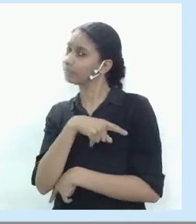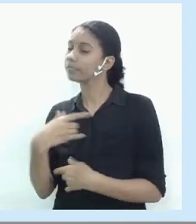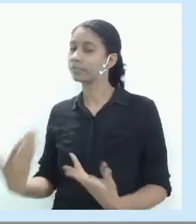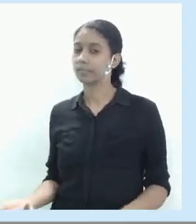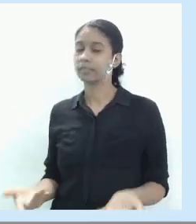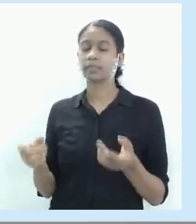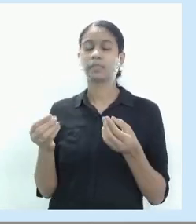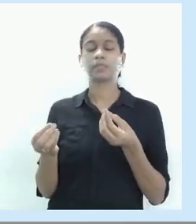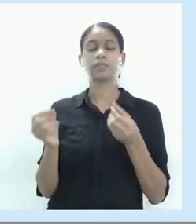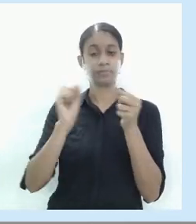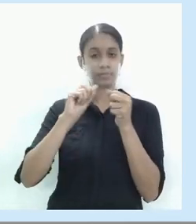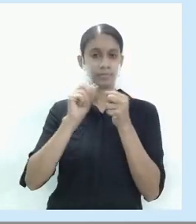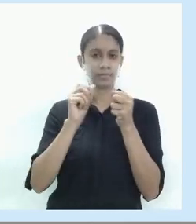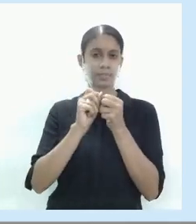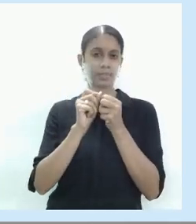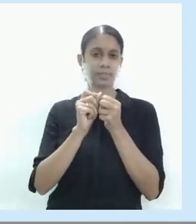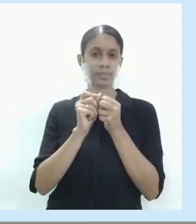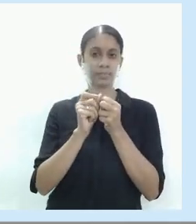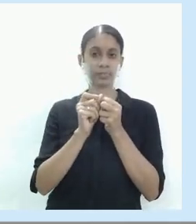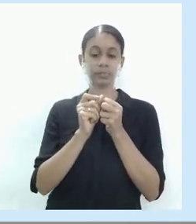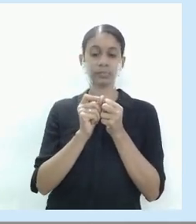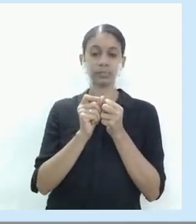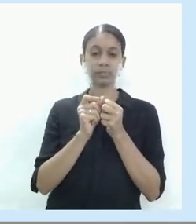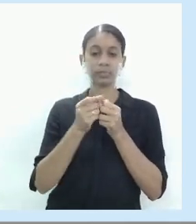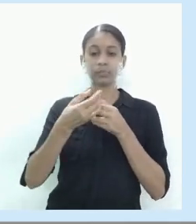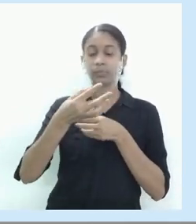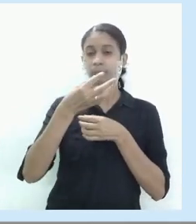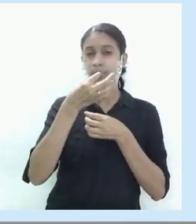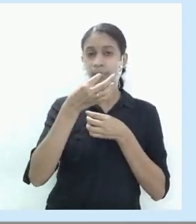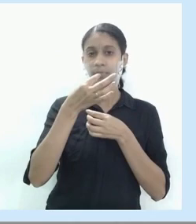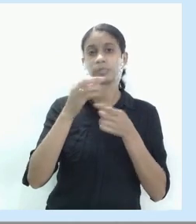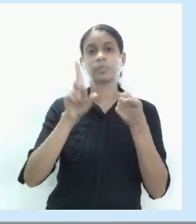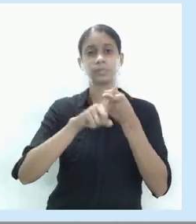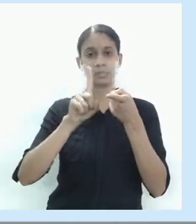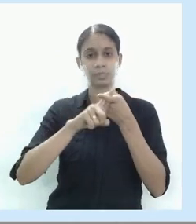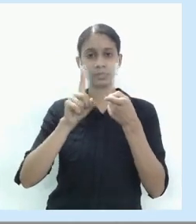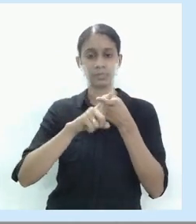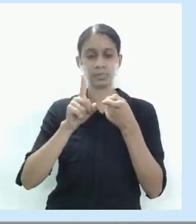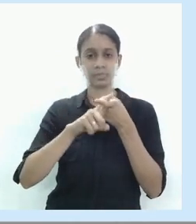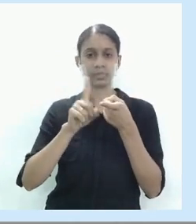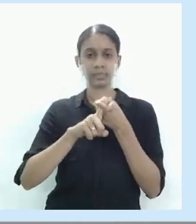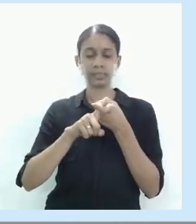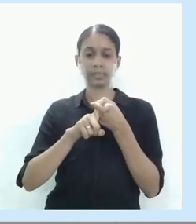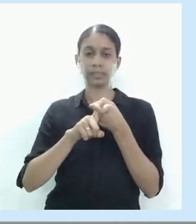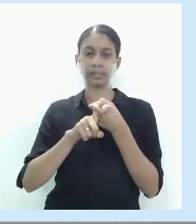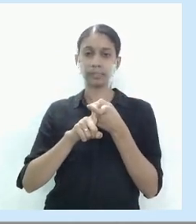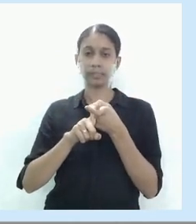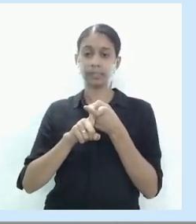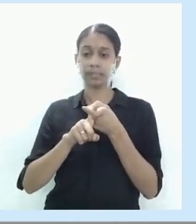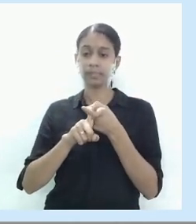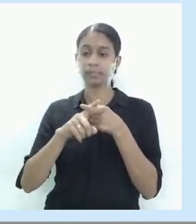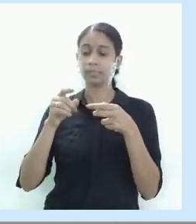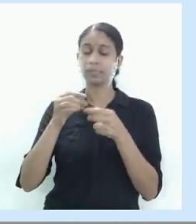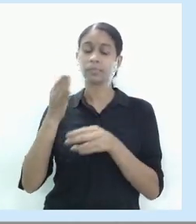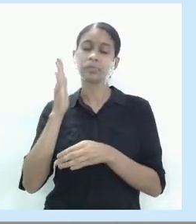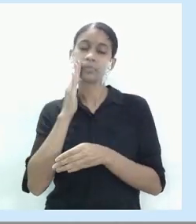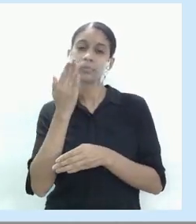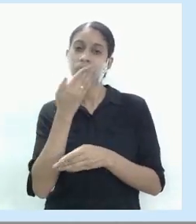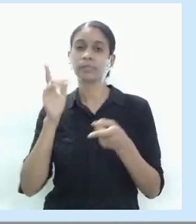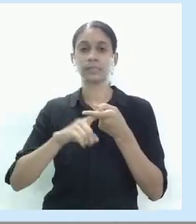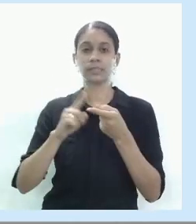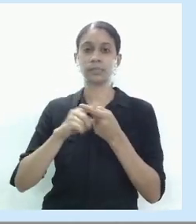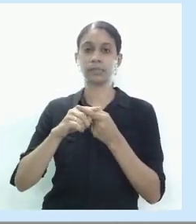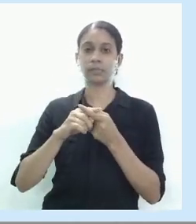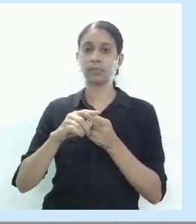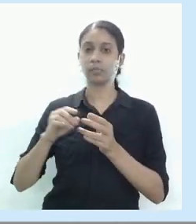Produzimos uma chupeta, um guardanapo, até um satélite, um foguete espacial. Então, existem